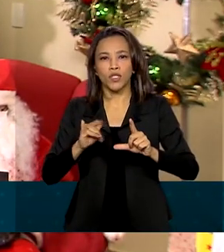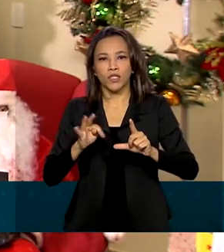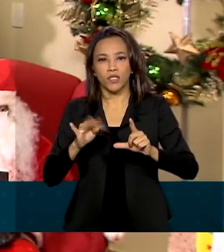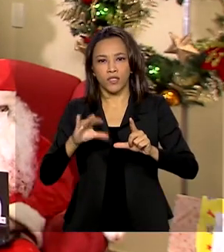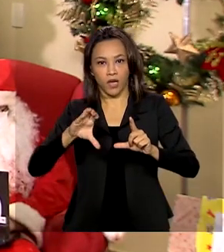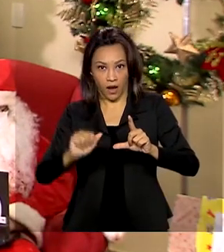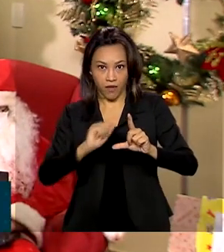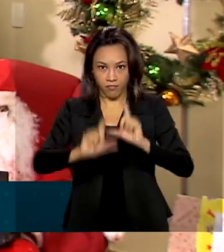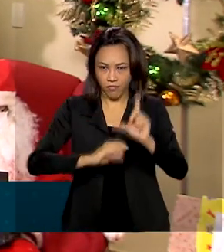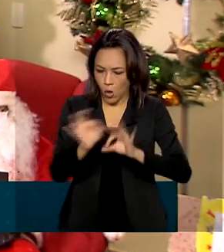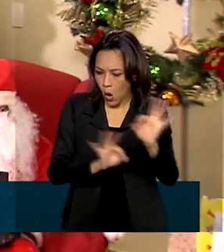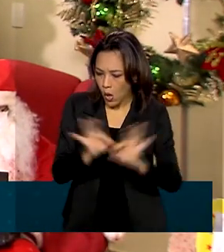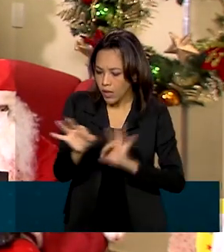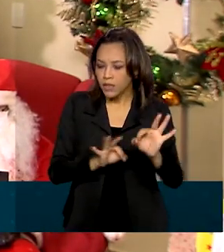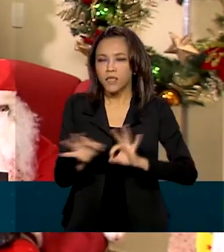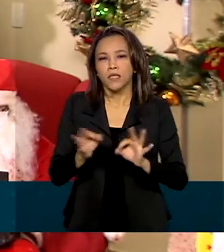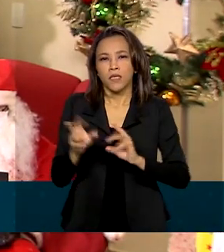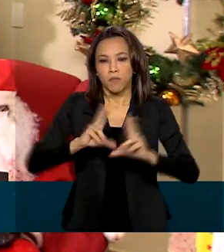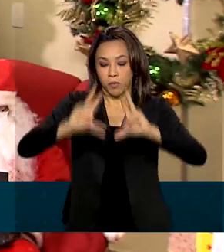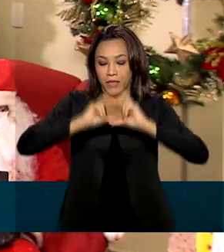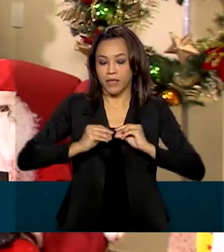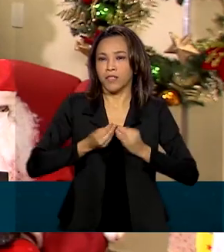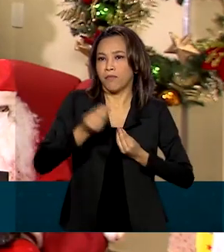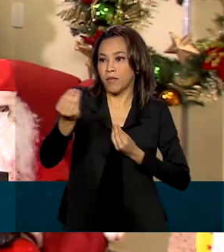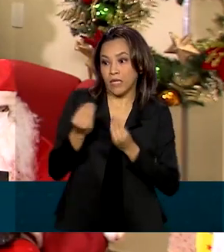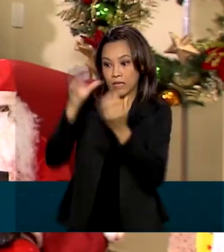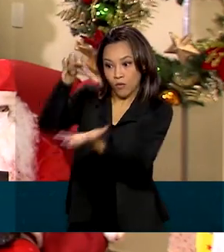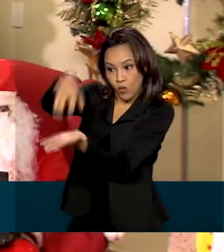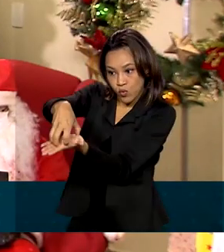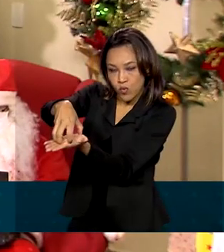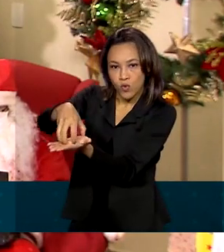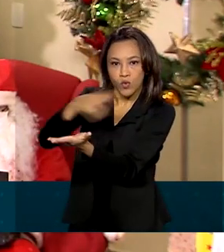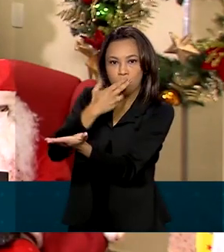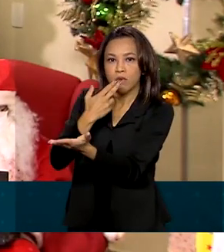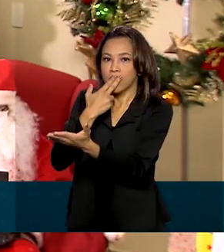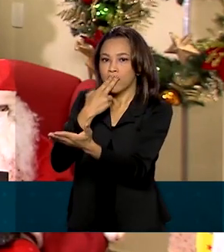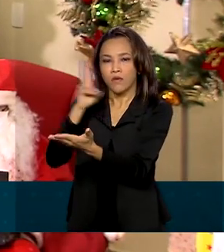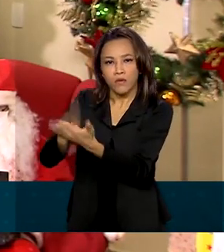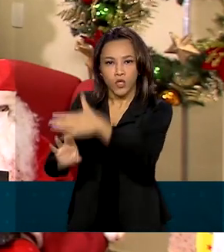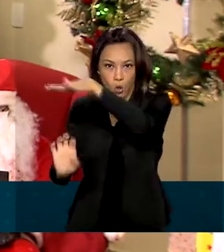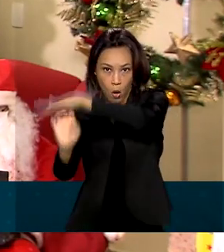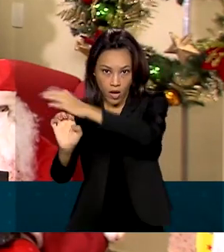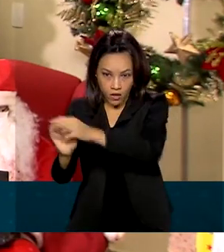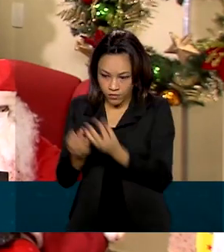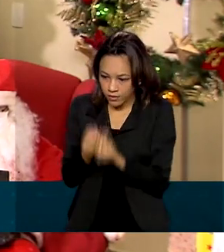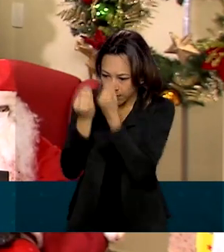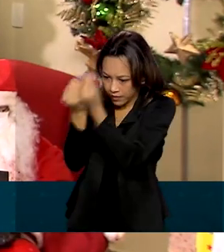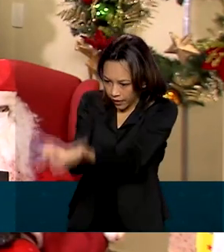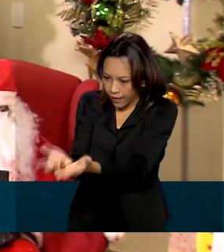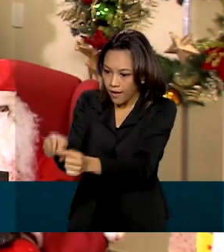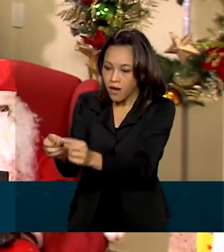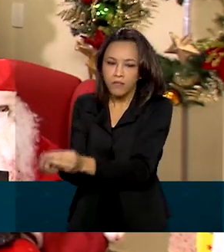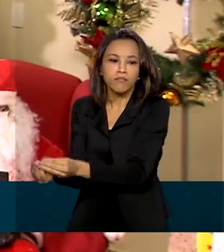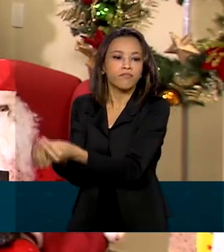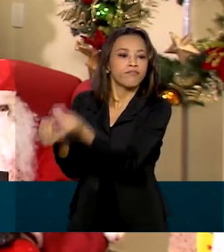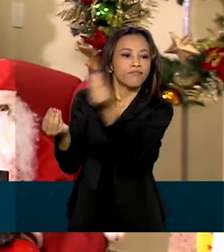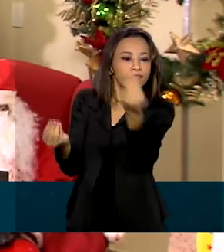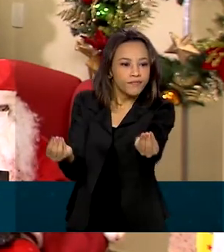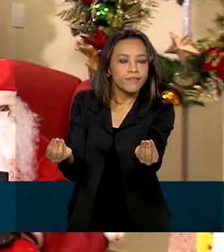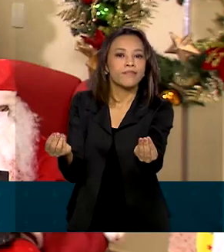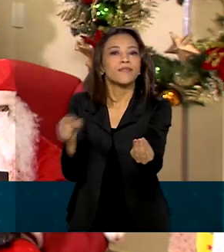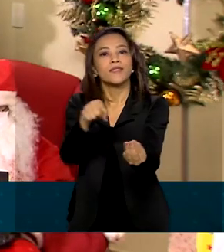crianças em todo o Brasil. O presente é entregue em uma agência. A gente recolhe esses presentes, encaminha para uma unidade de